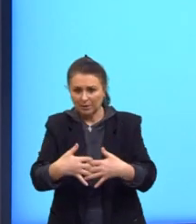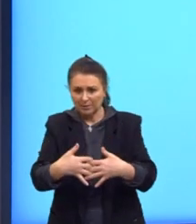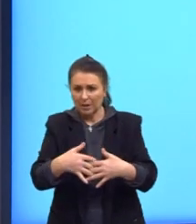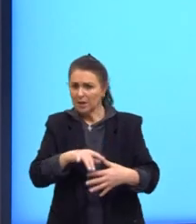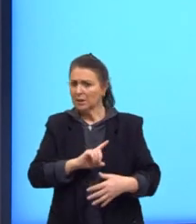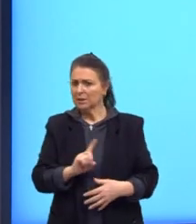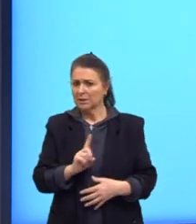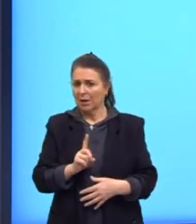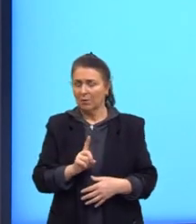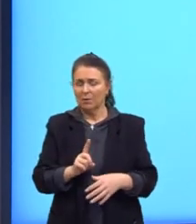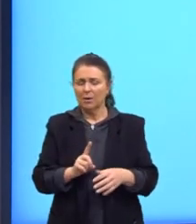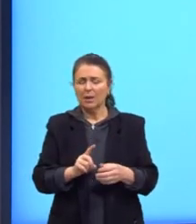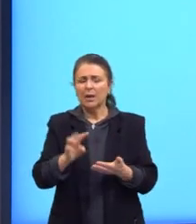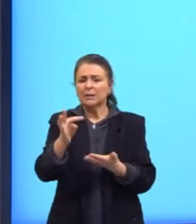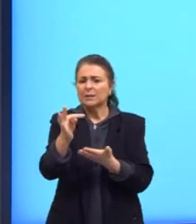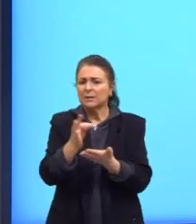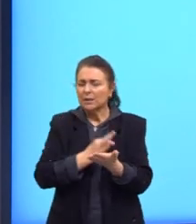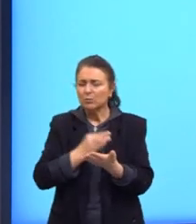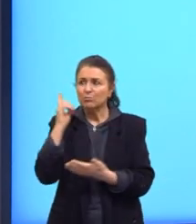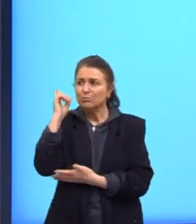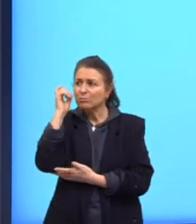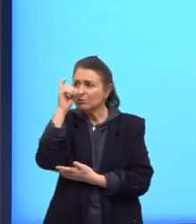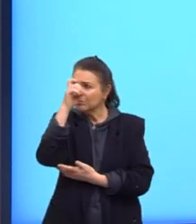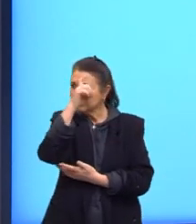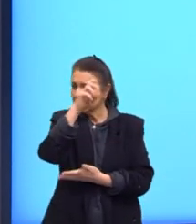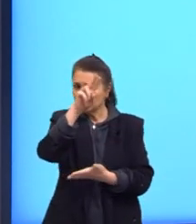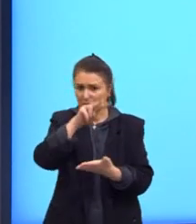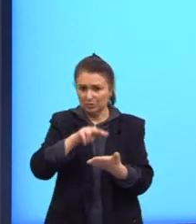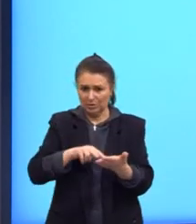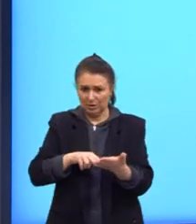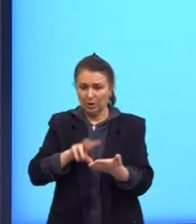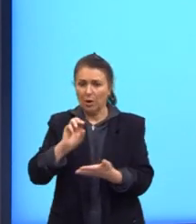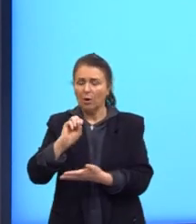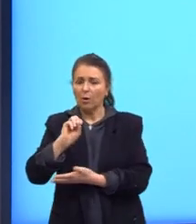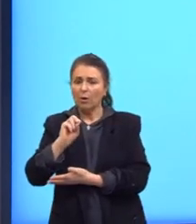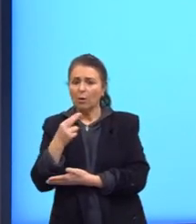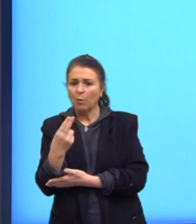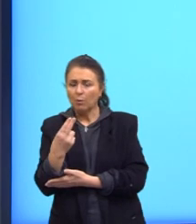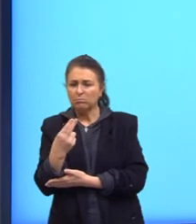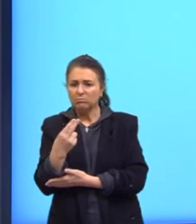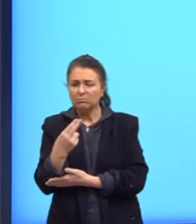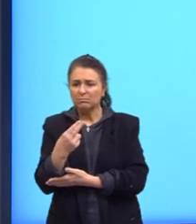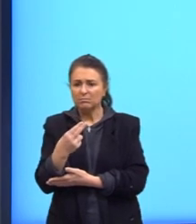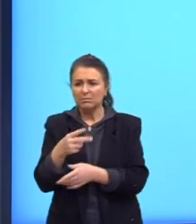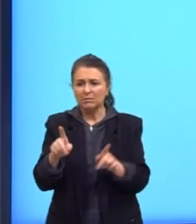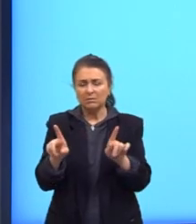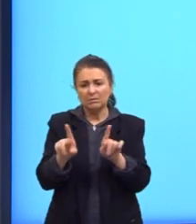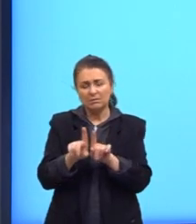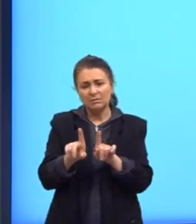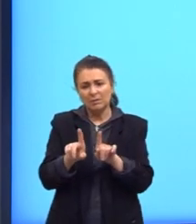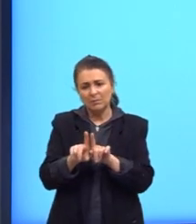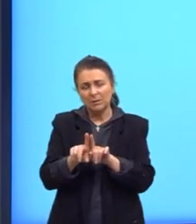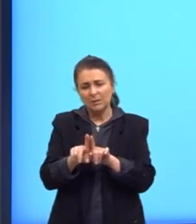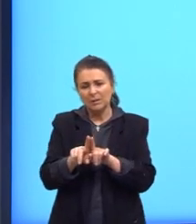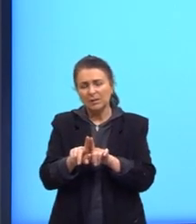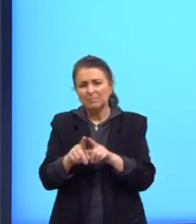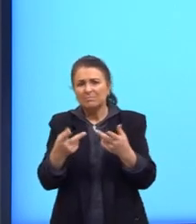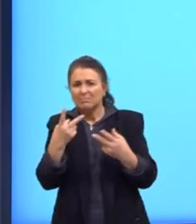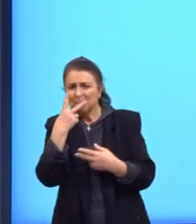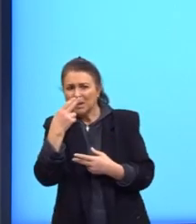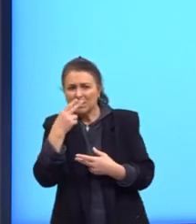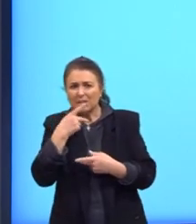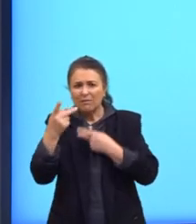foi trazer textos que fossem muito difíceis. Ou que fossem aquela coisa que parece que a gente está